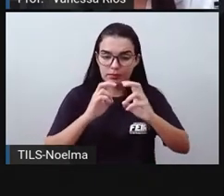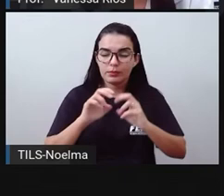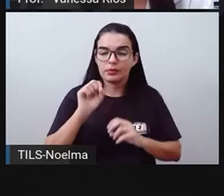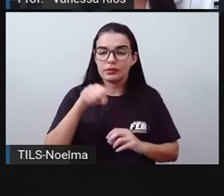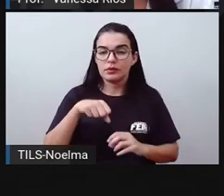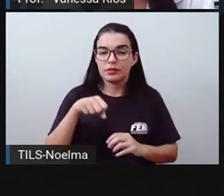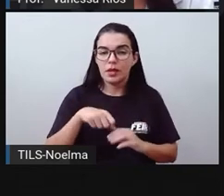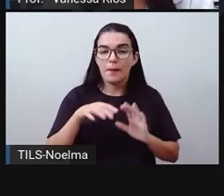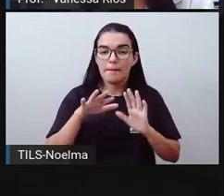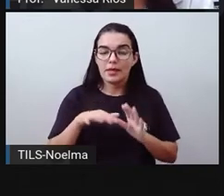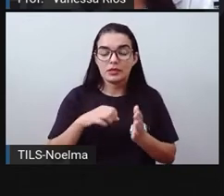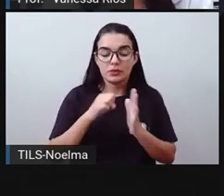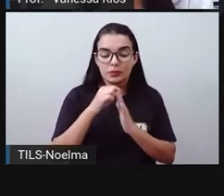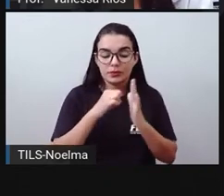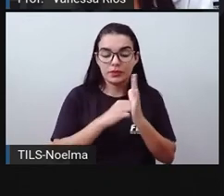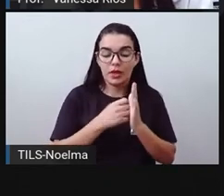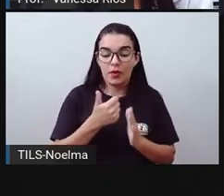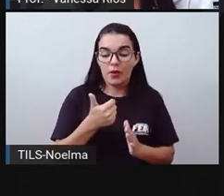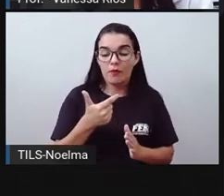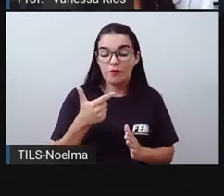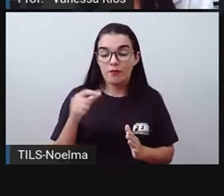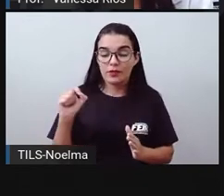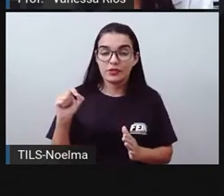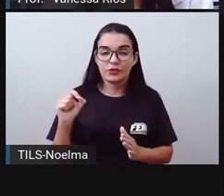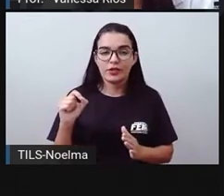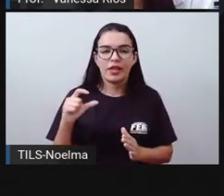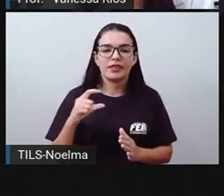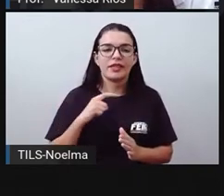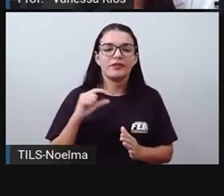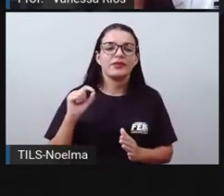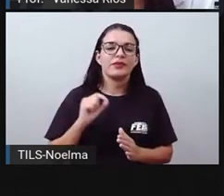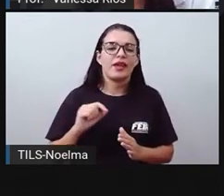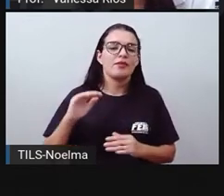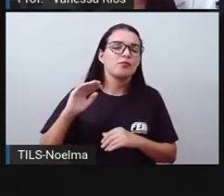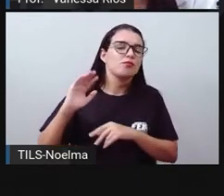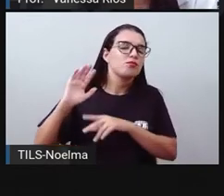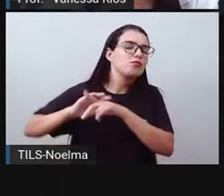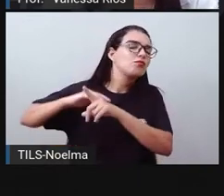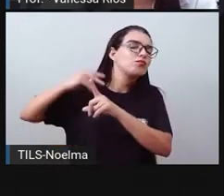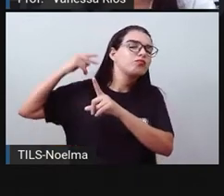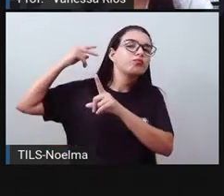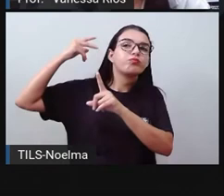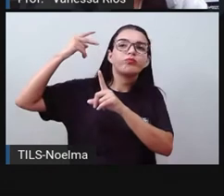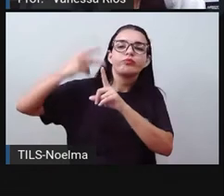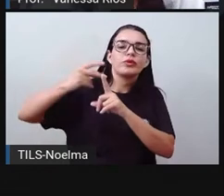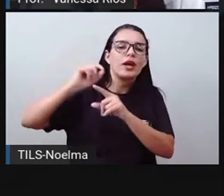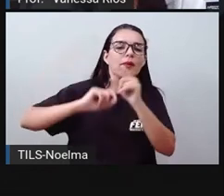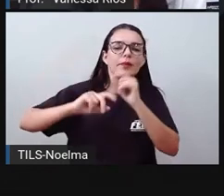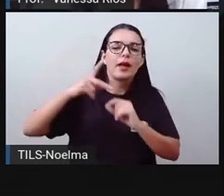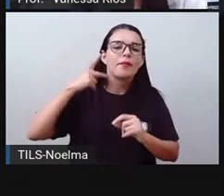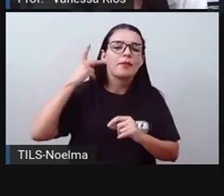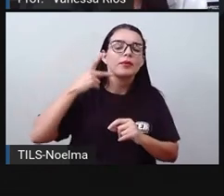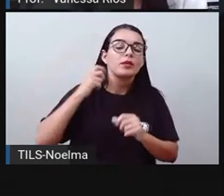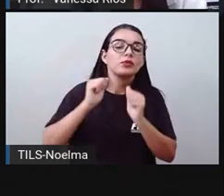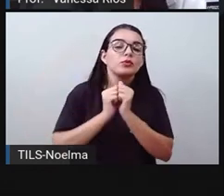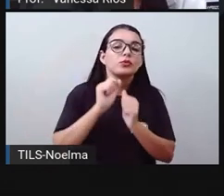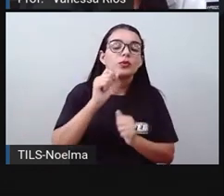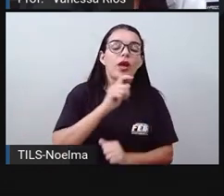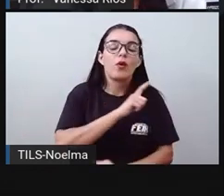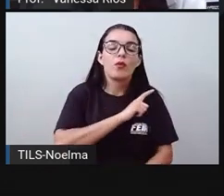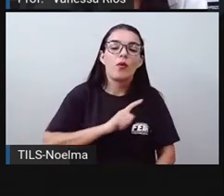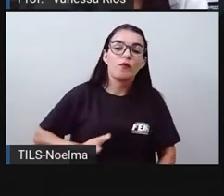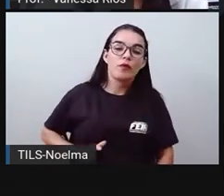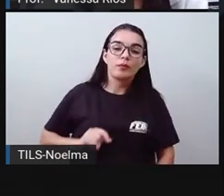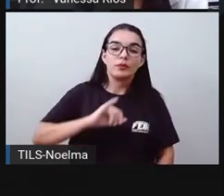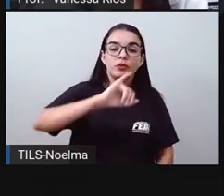deu aí um destaque a criação de rodovias. O auge dessa política veio com o governo JK,